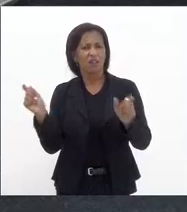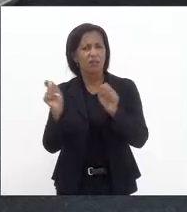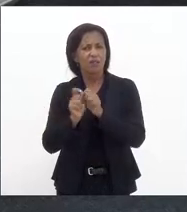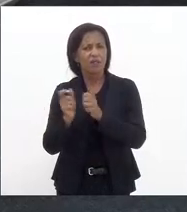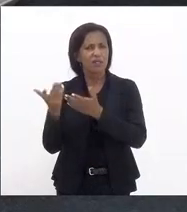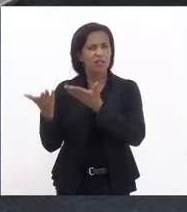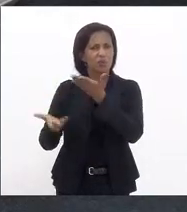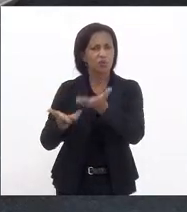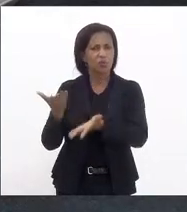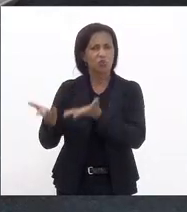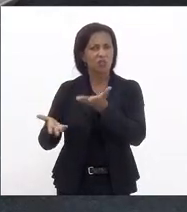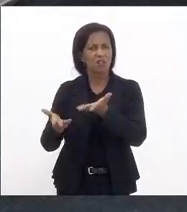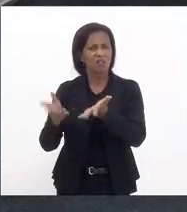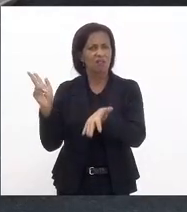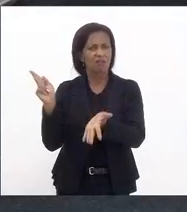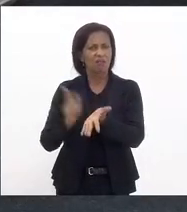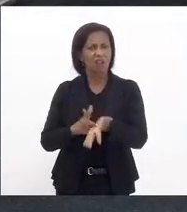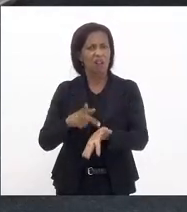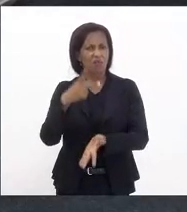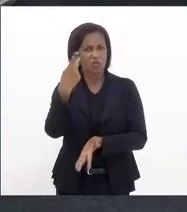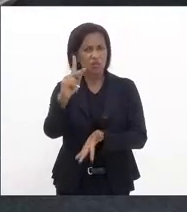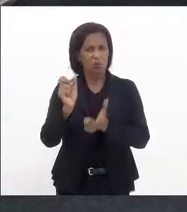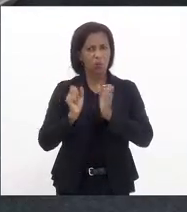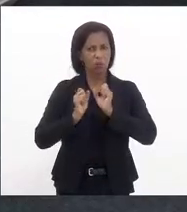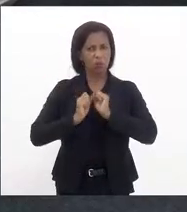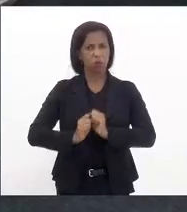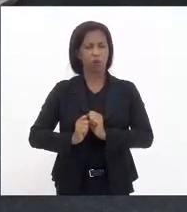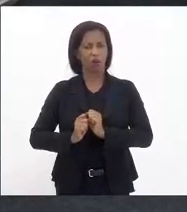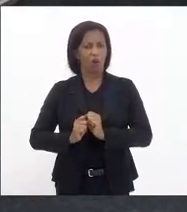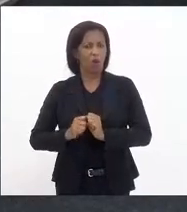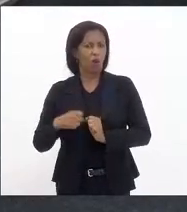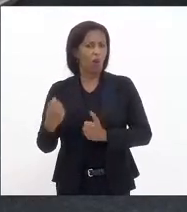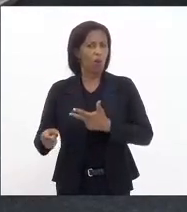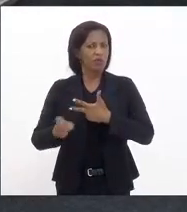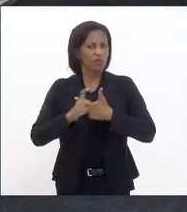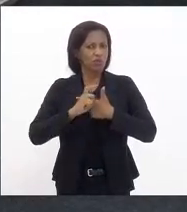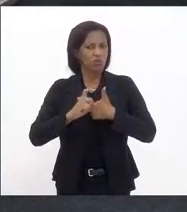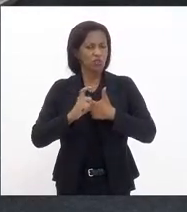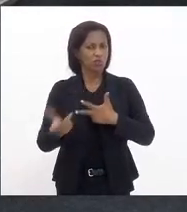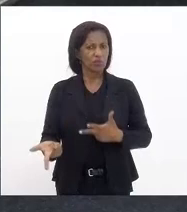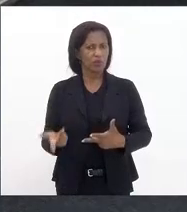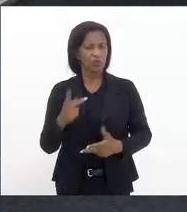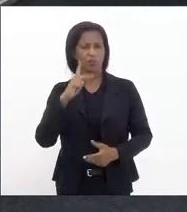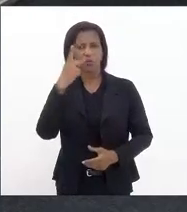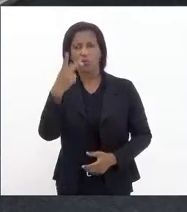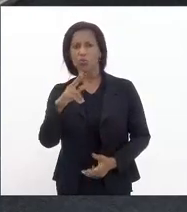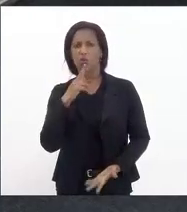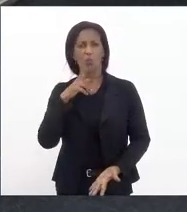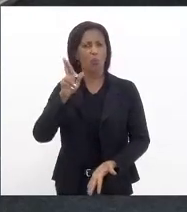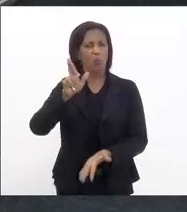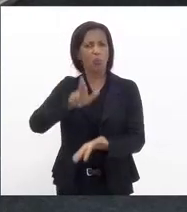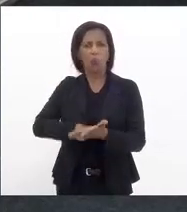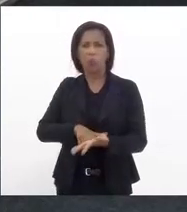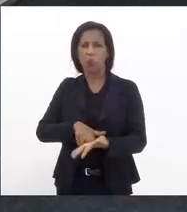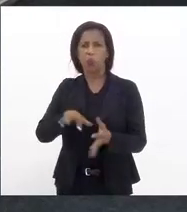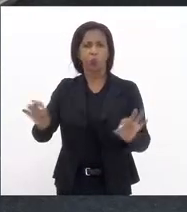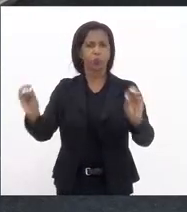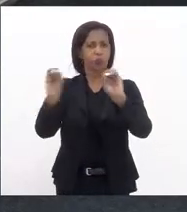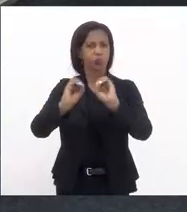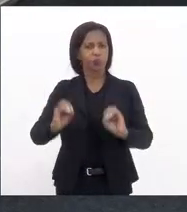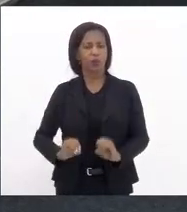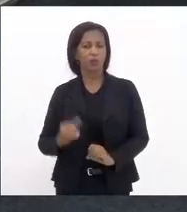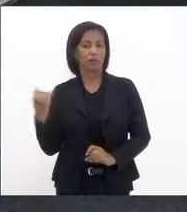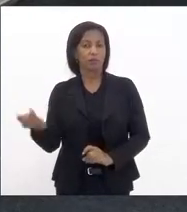aí valer a sua autoridade como poder executivo o senhor não reconhece a